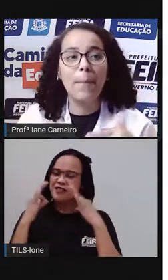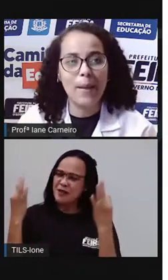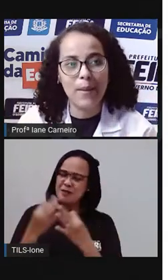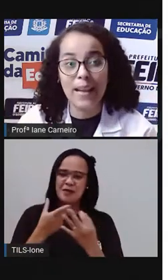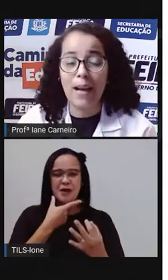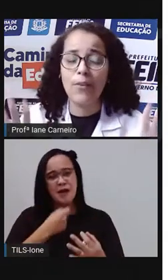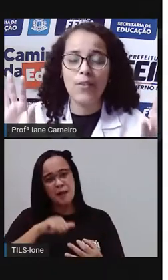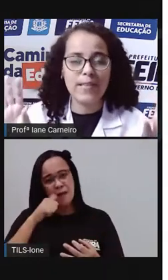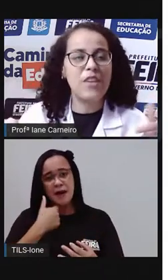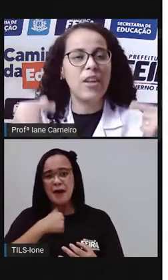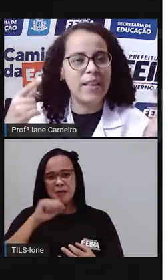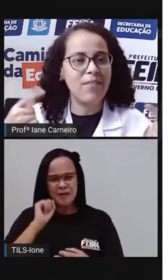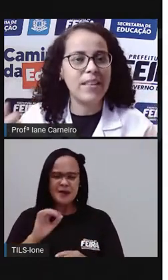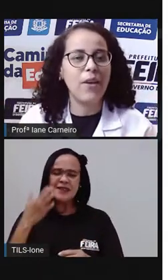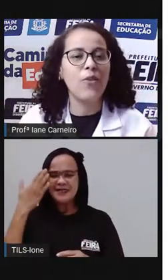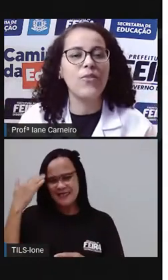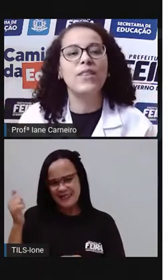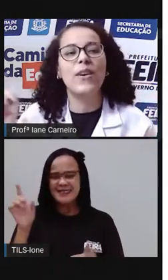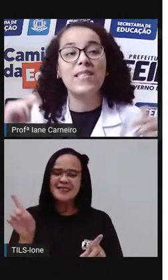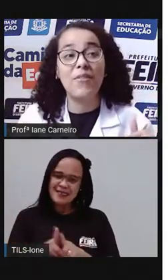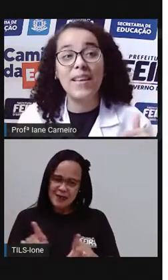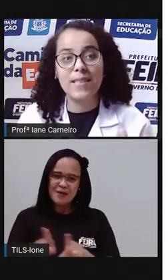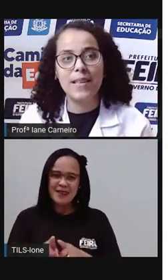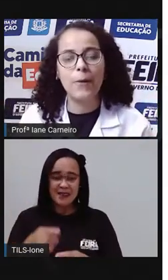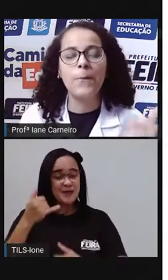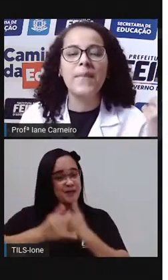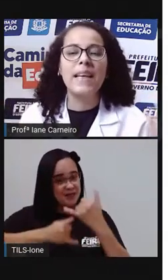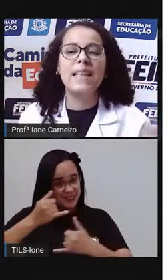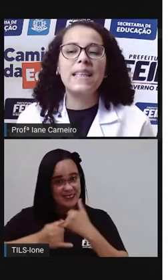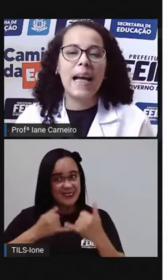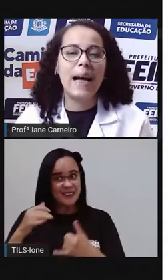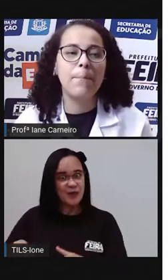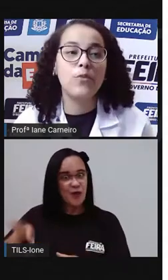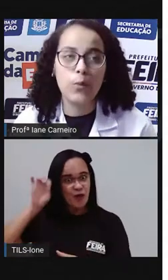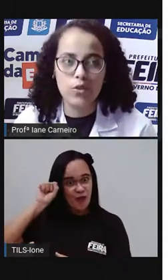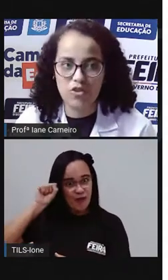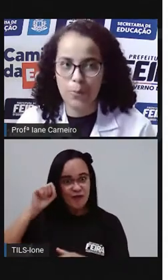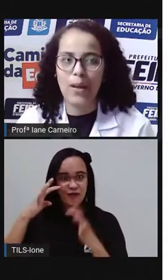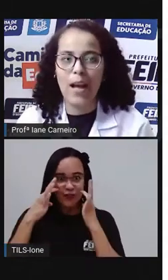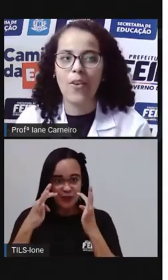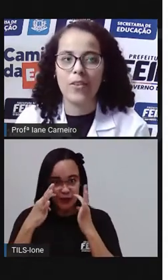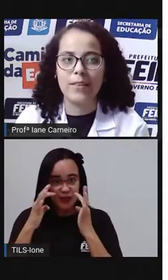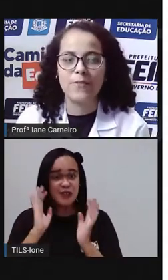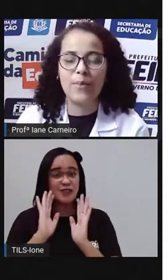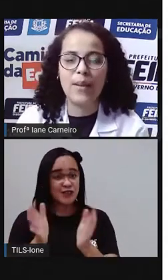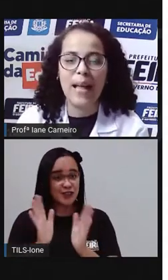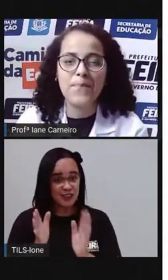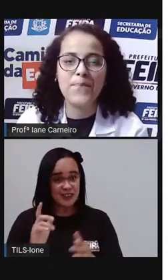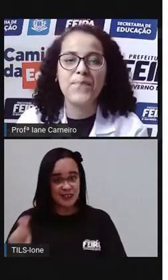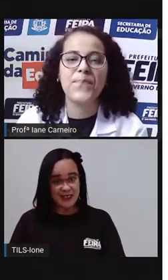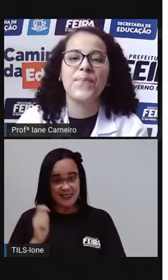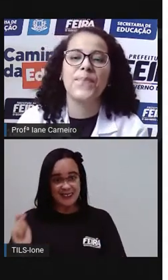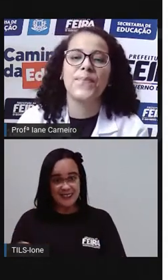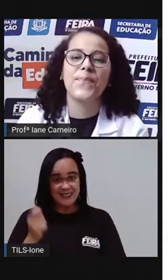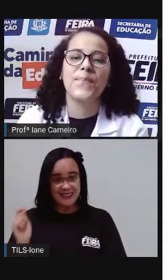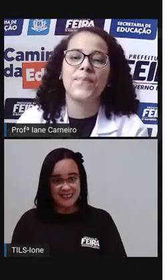também brincavam e vocês já devem ter ouvido essa versão da, do, do, de pular corda. Vamos lá?